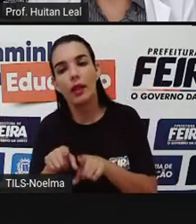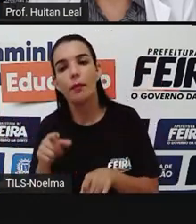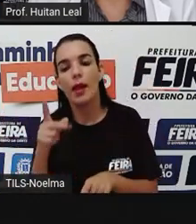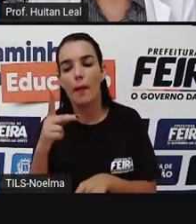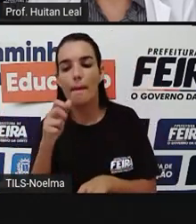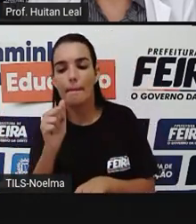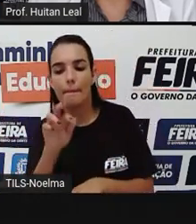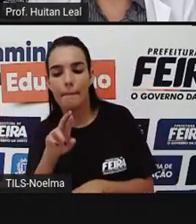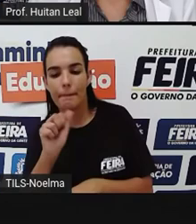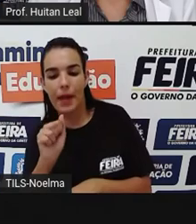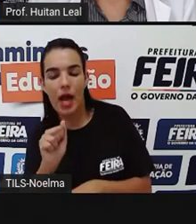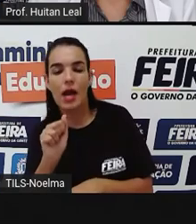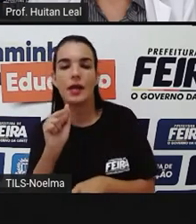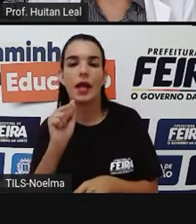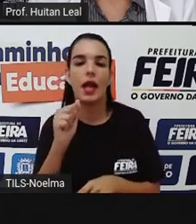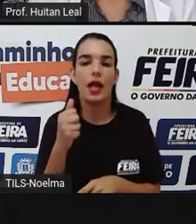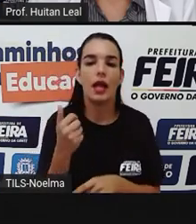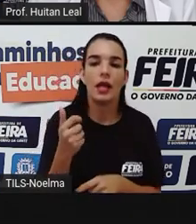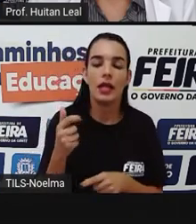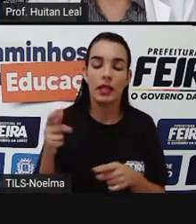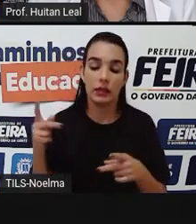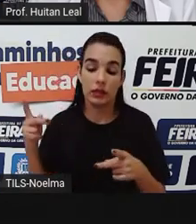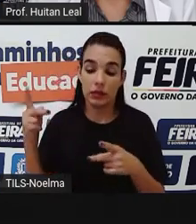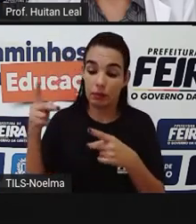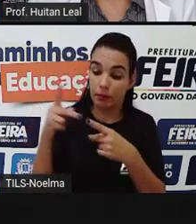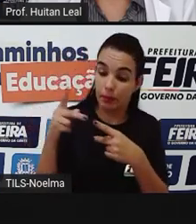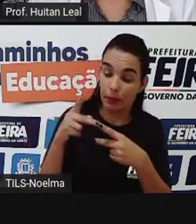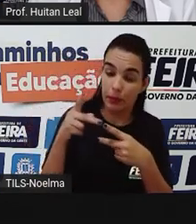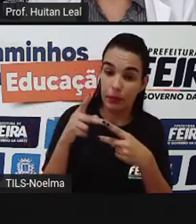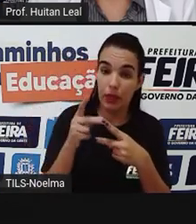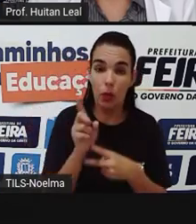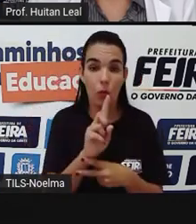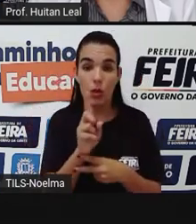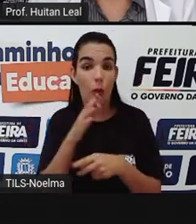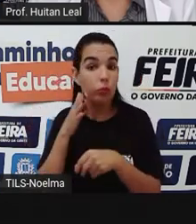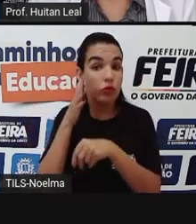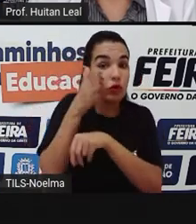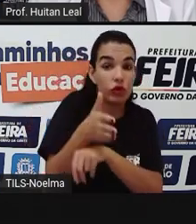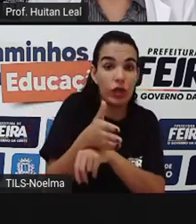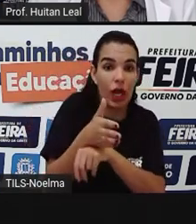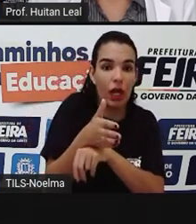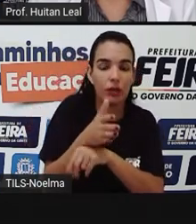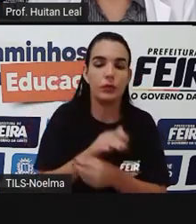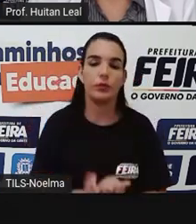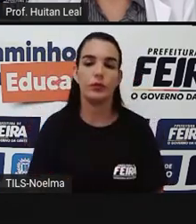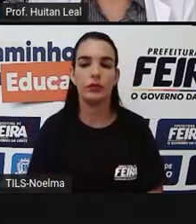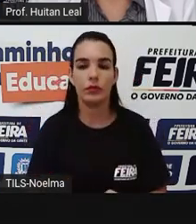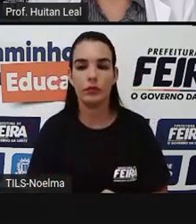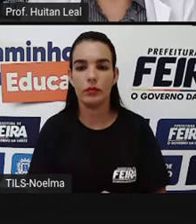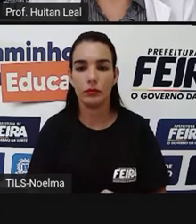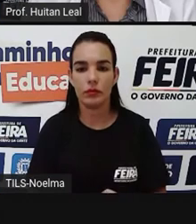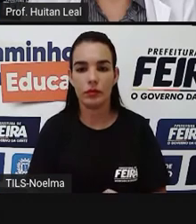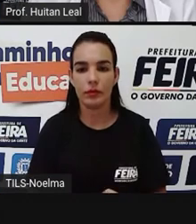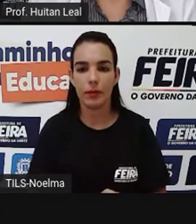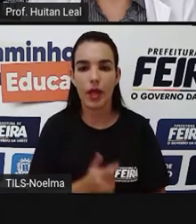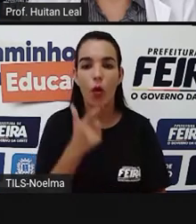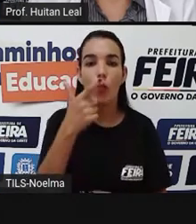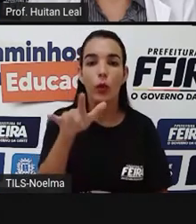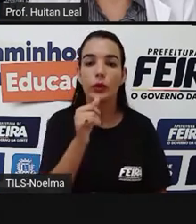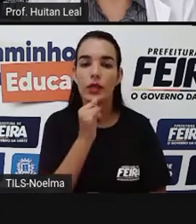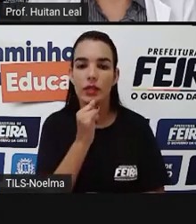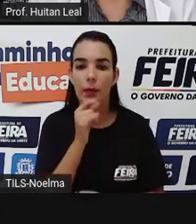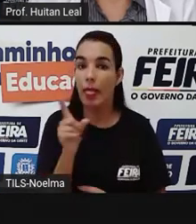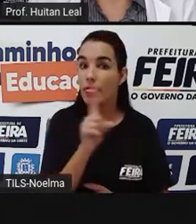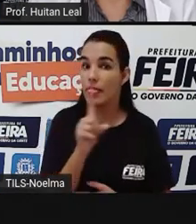cidade, que está ligado ao verbo para conferir-lhe sentido através da preposição para. Olha o outro exemplo.